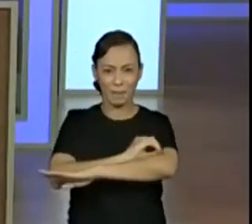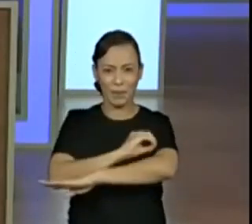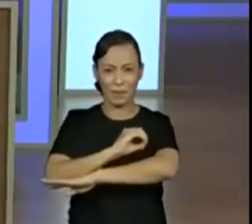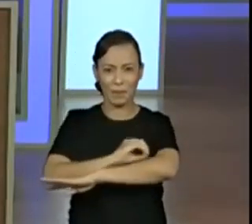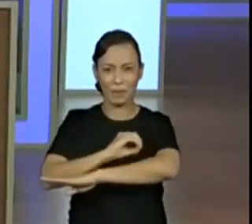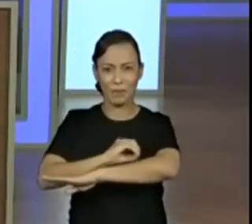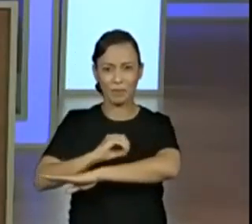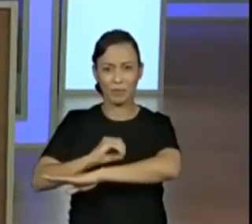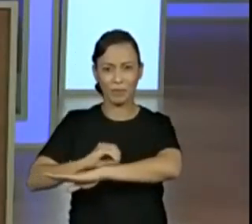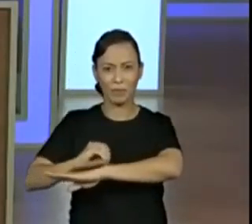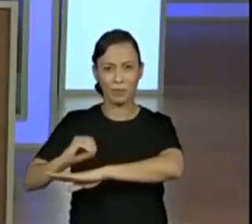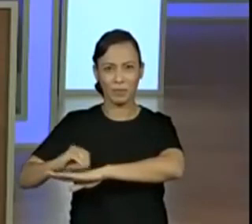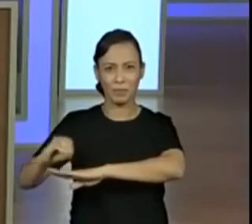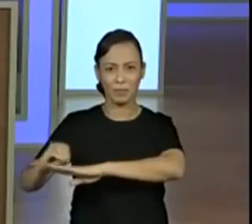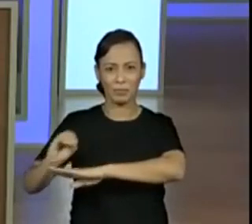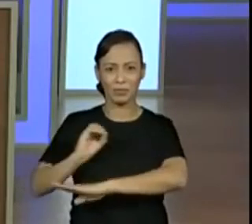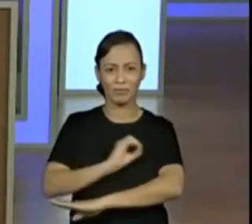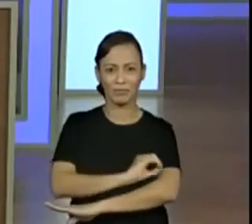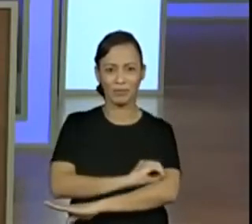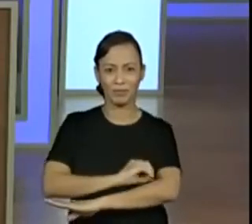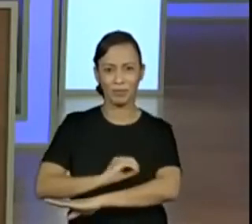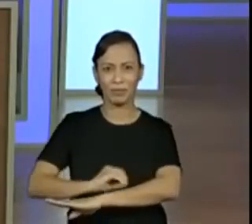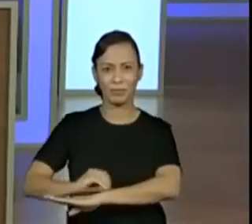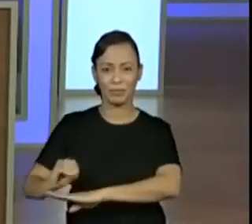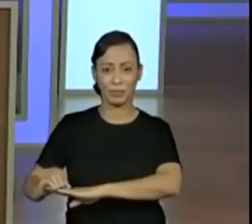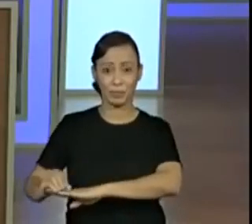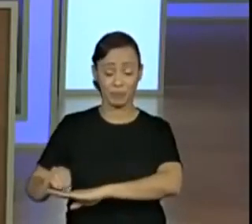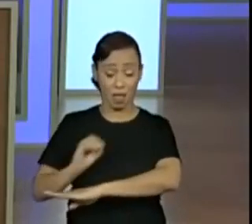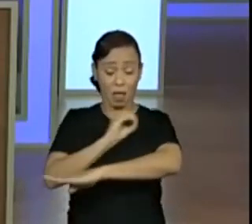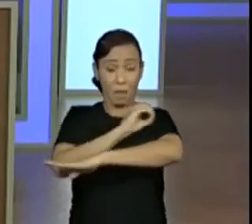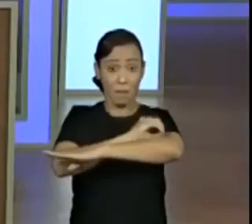11 e 12 na outra equipe, certo?